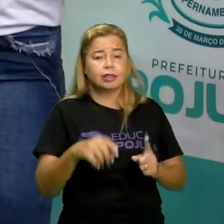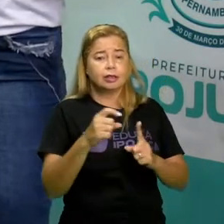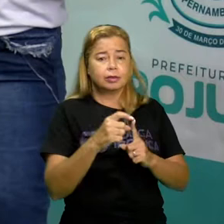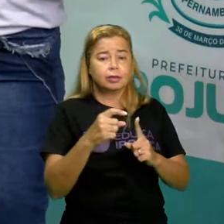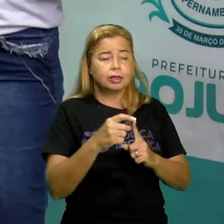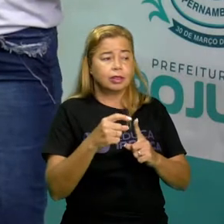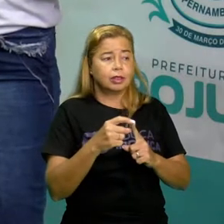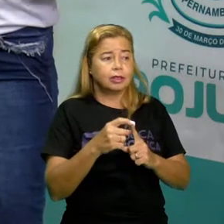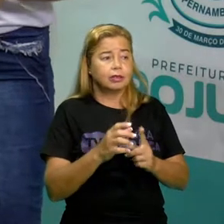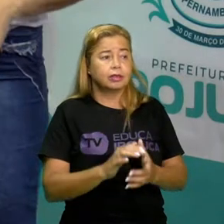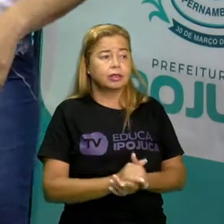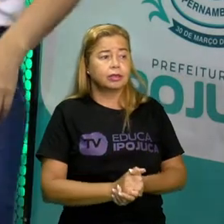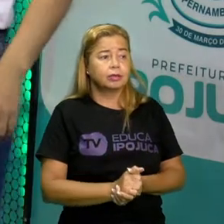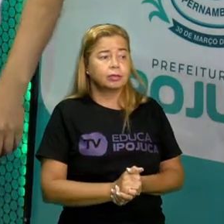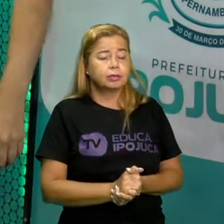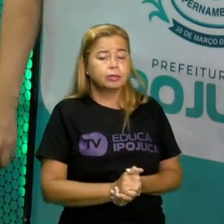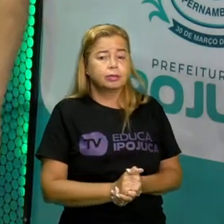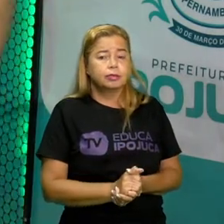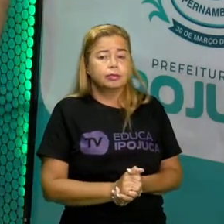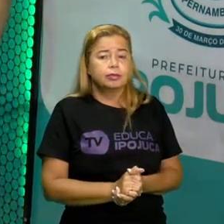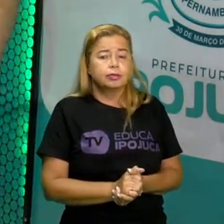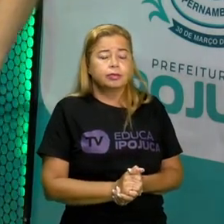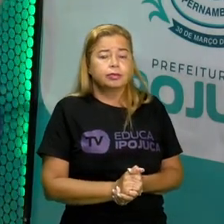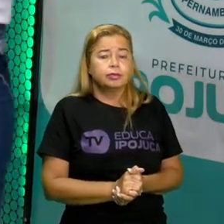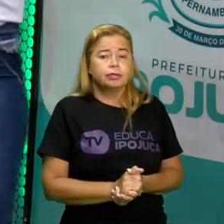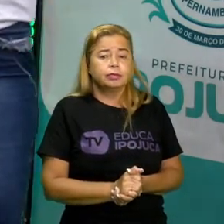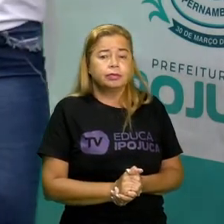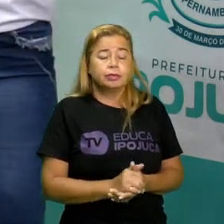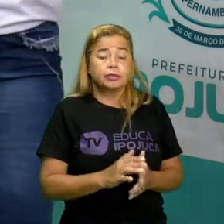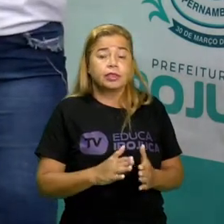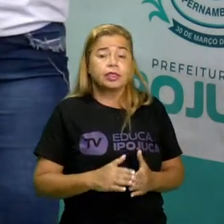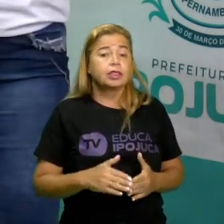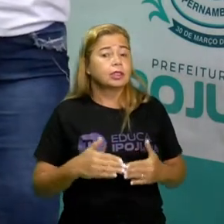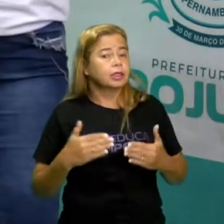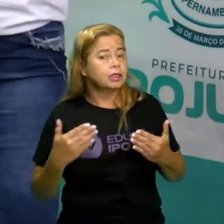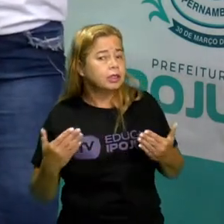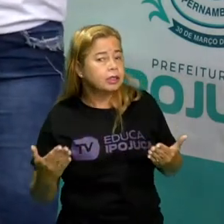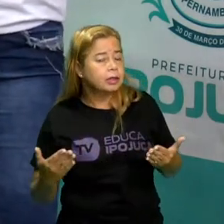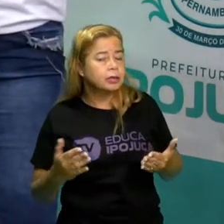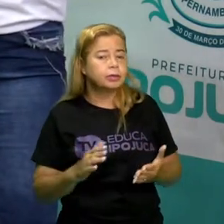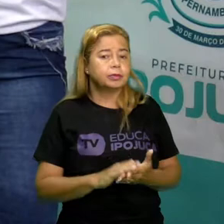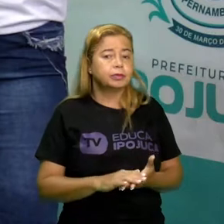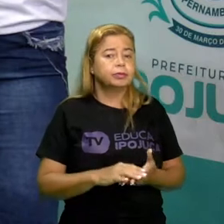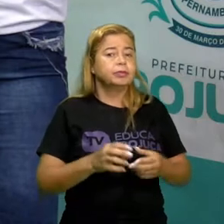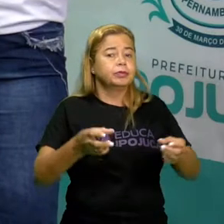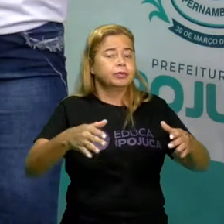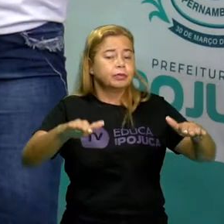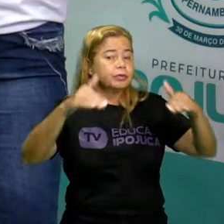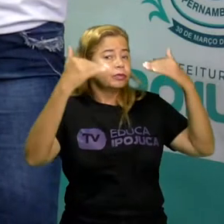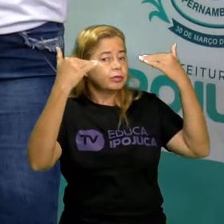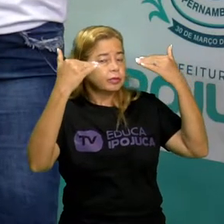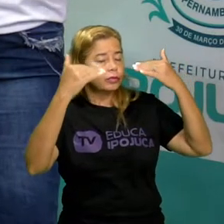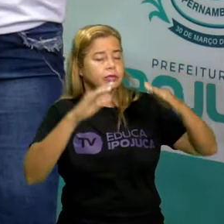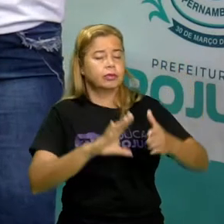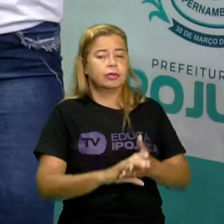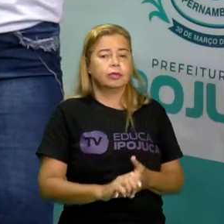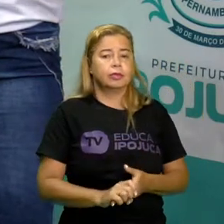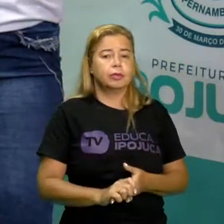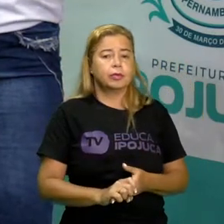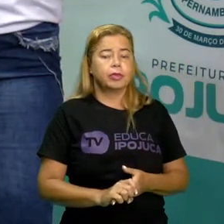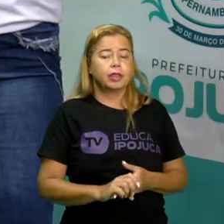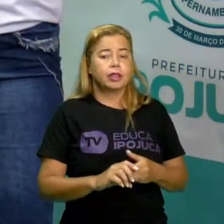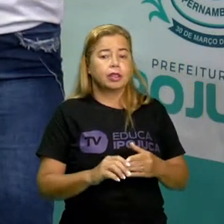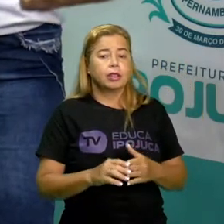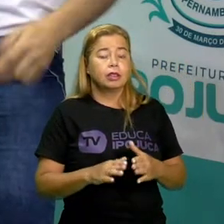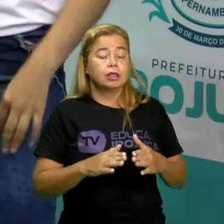bom então além das palavras então presta bastante atenção crianças aí porque